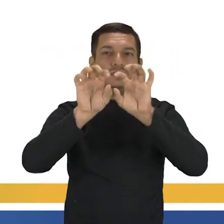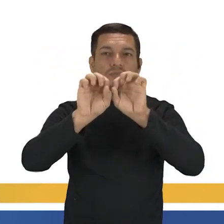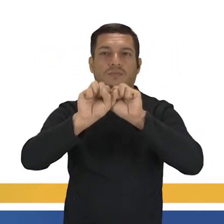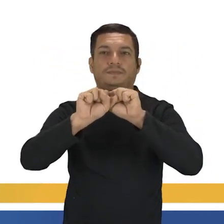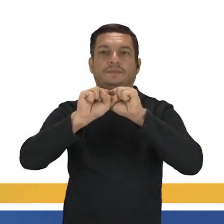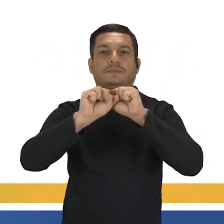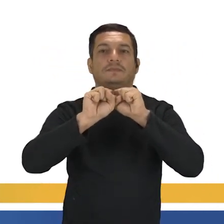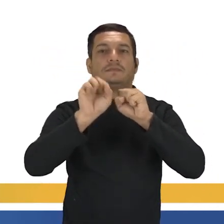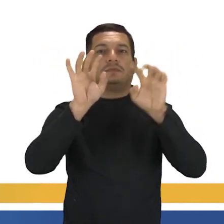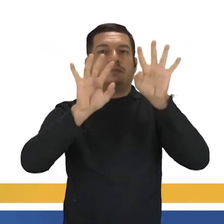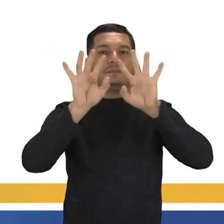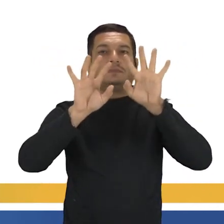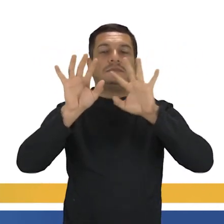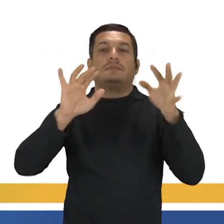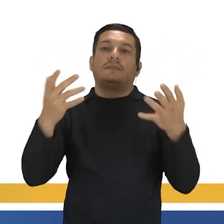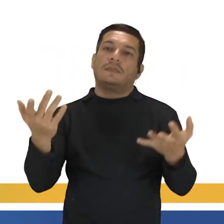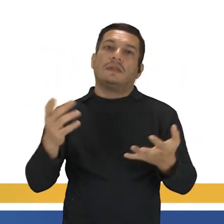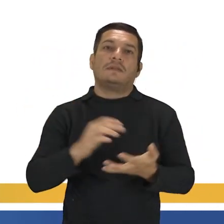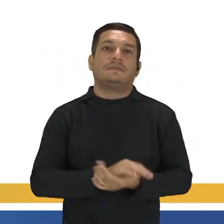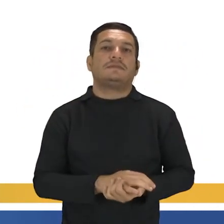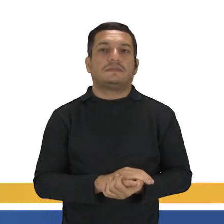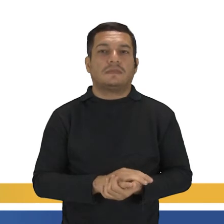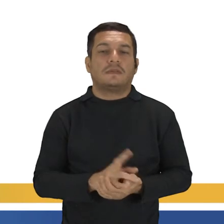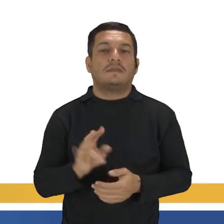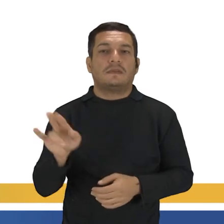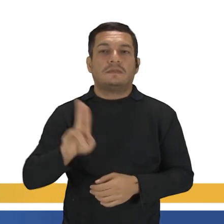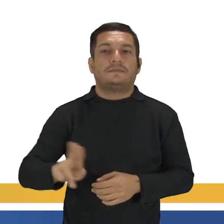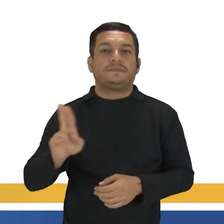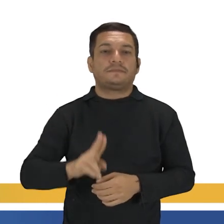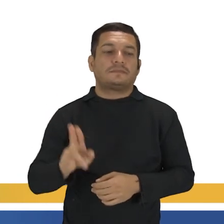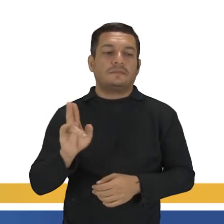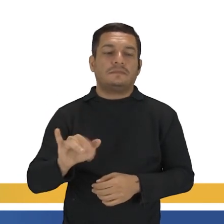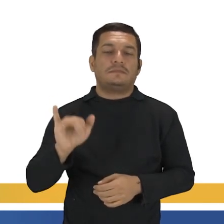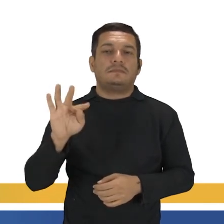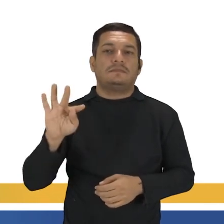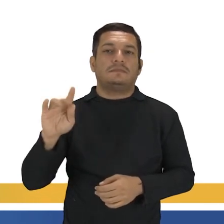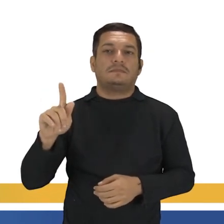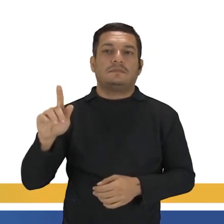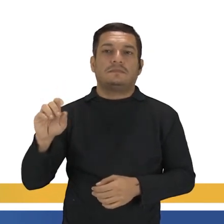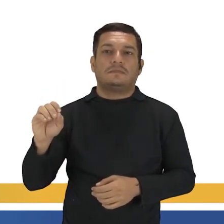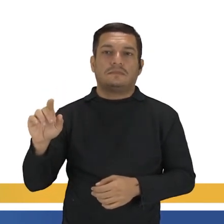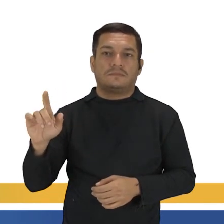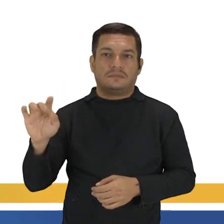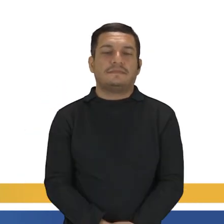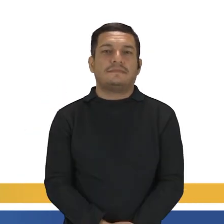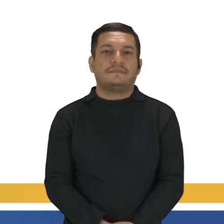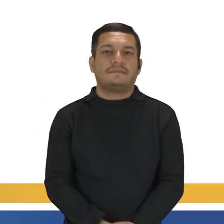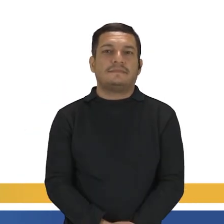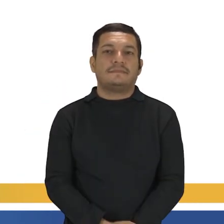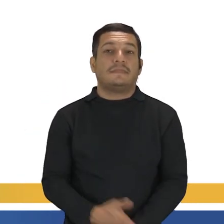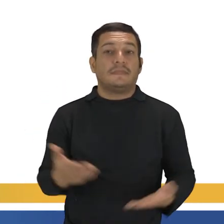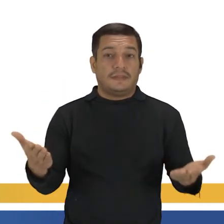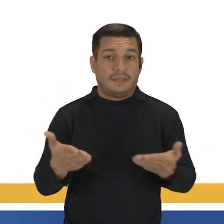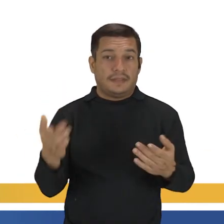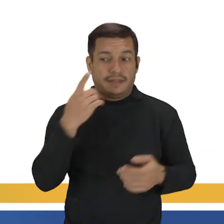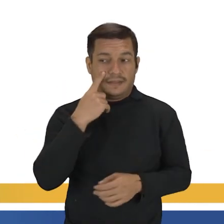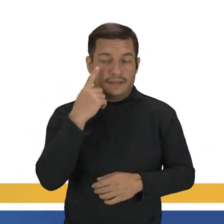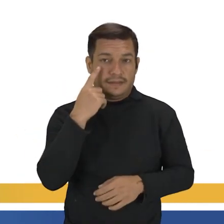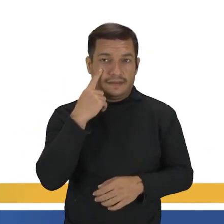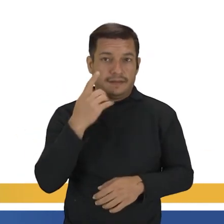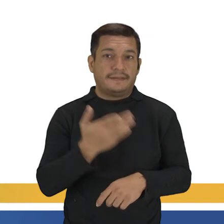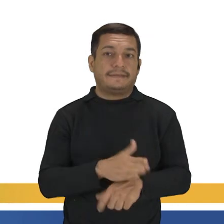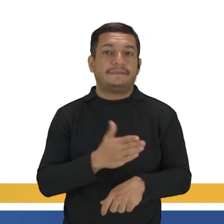nublado. Então, você vai usar It is going to rain. Ok? Vamos agora ver na